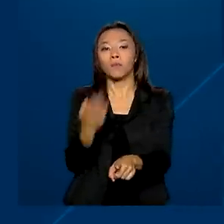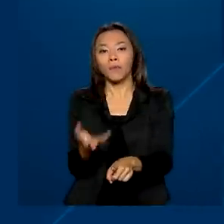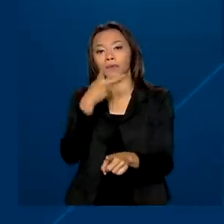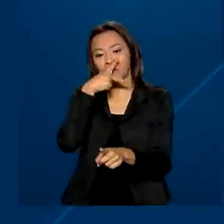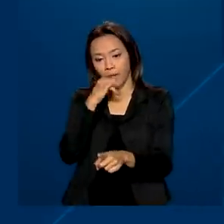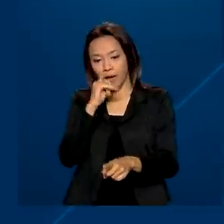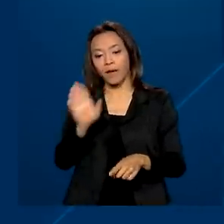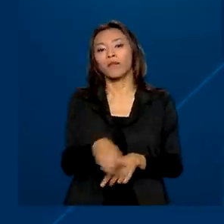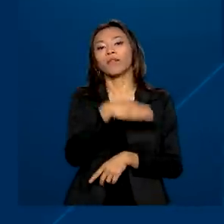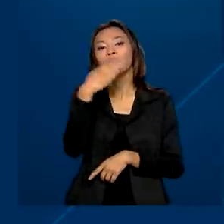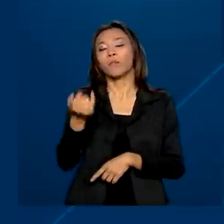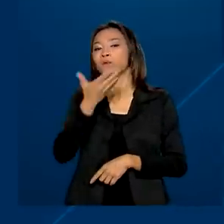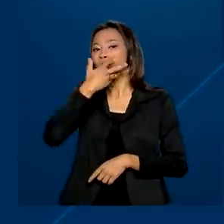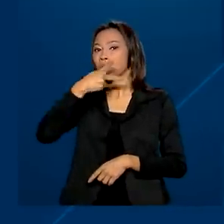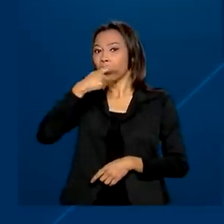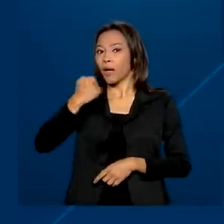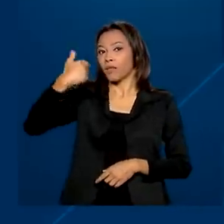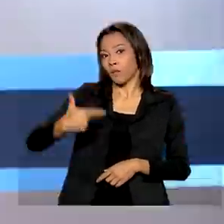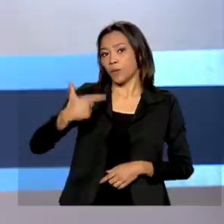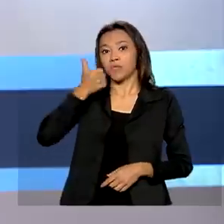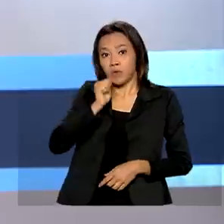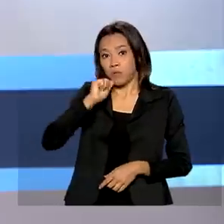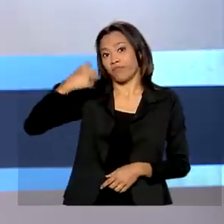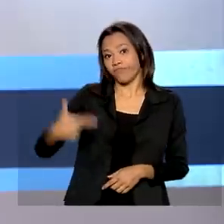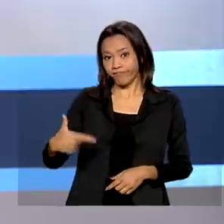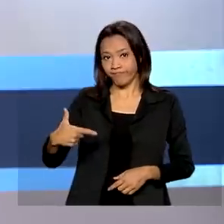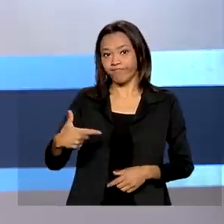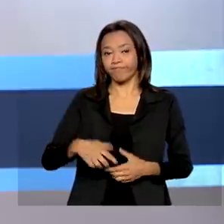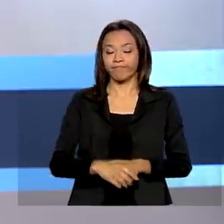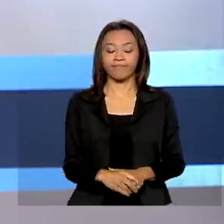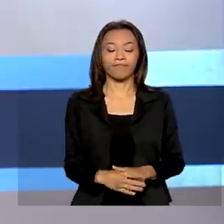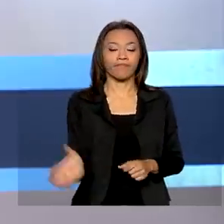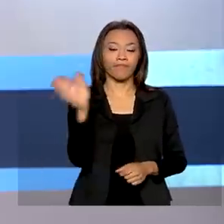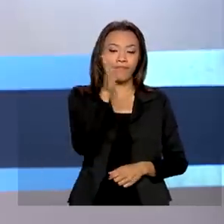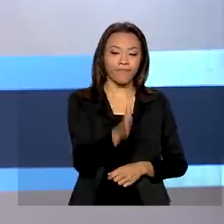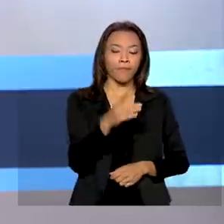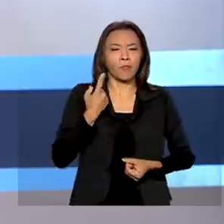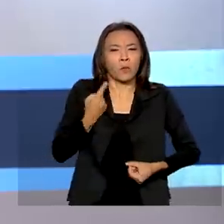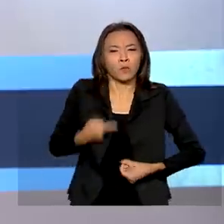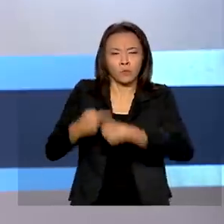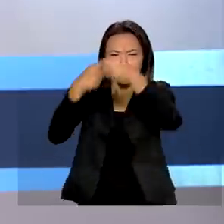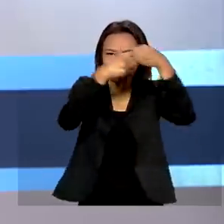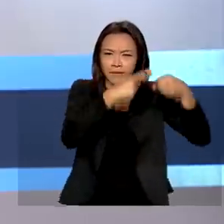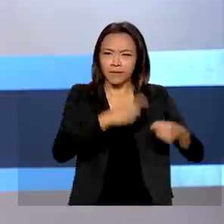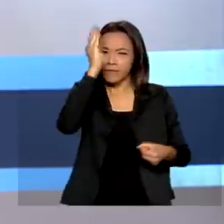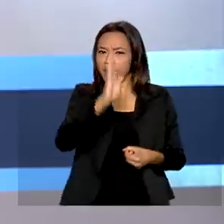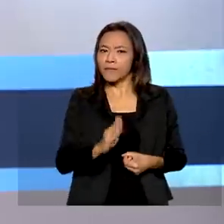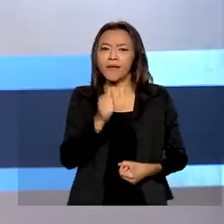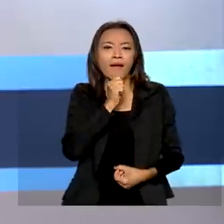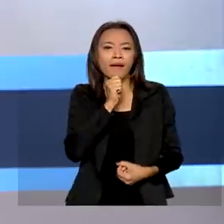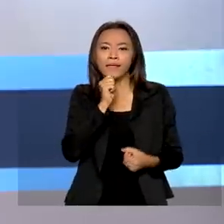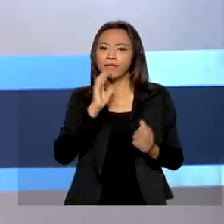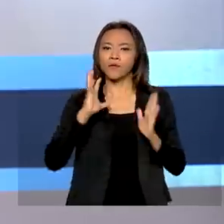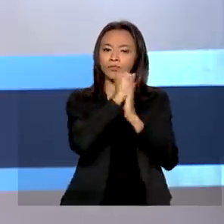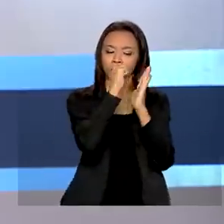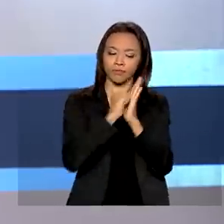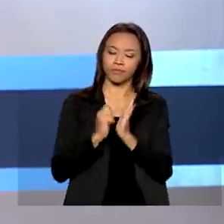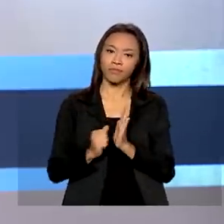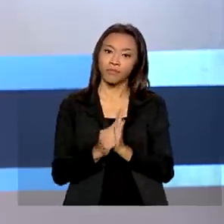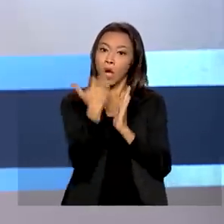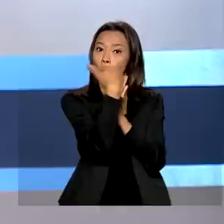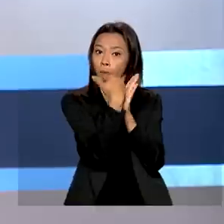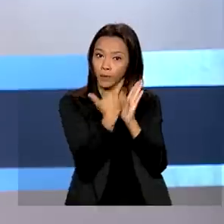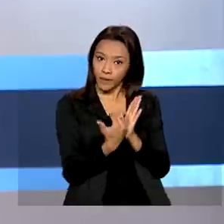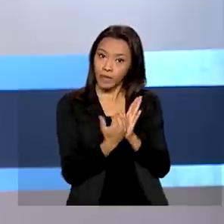pai e pelo padrasto ou madrasta. Os municípios brasileiros que ainda não aderiram ao programa Criança Feliz